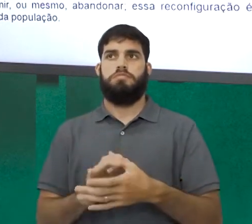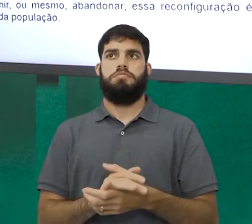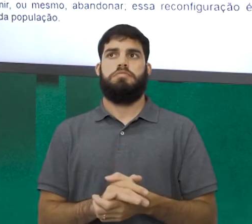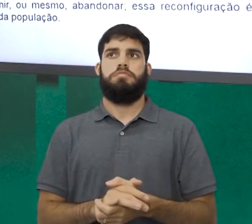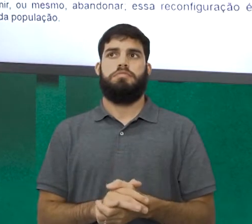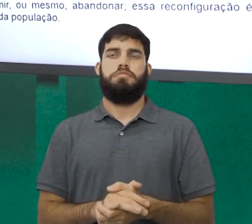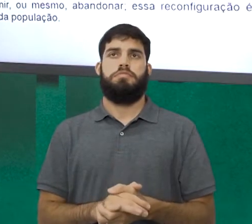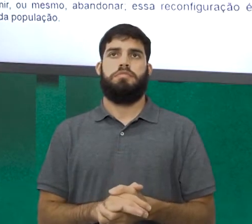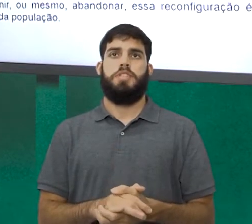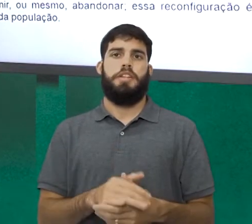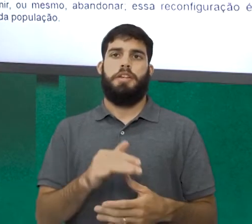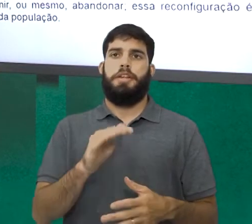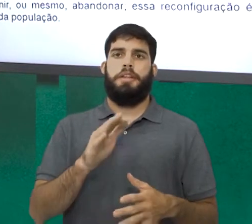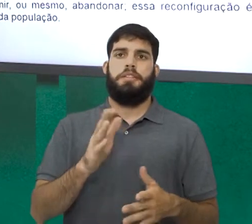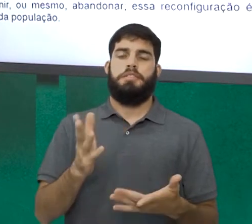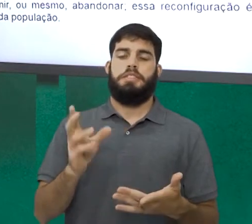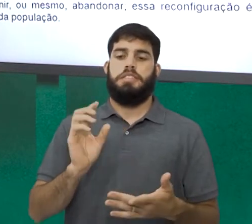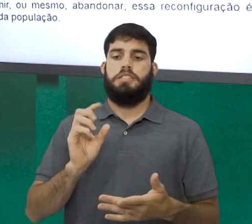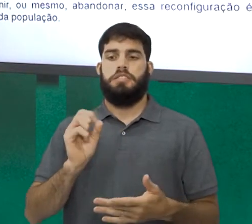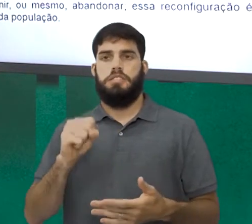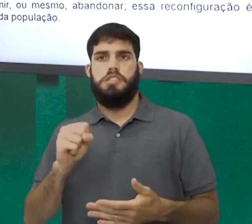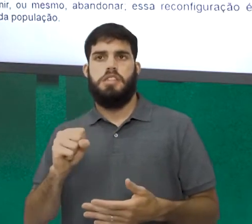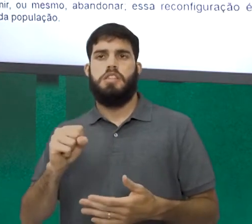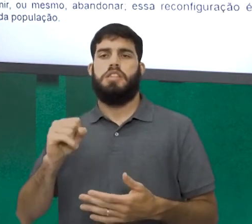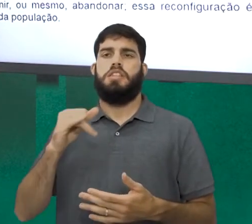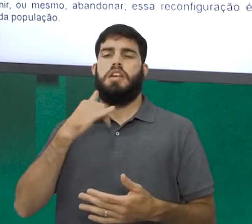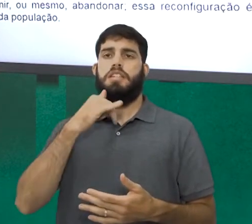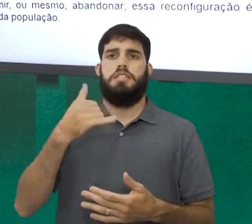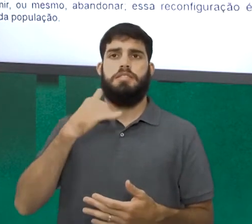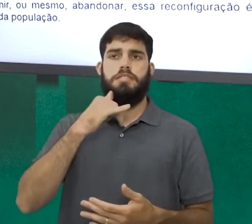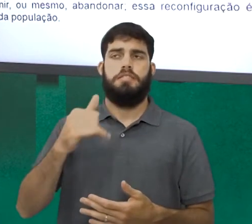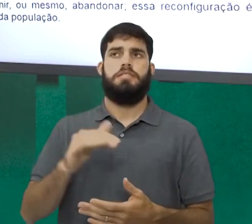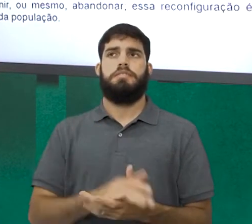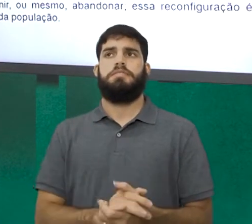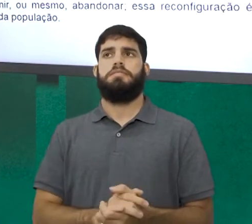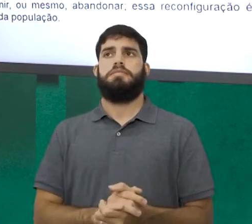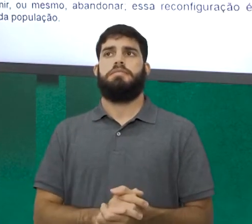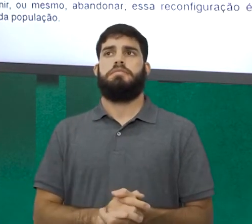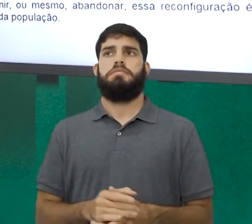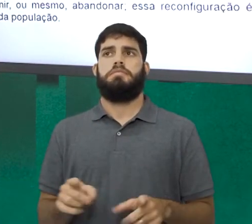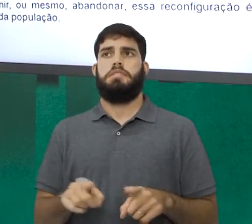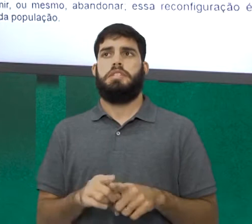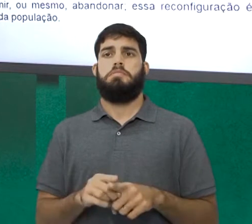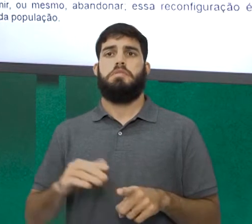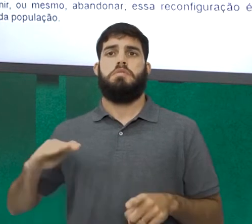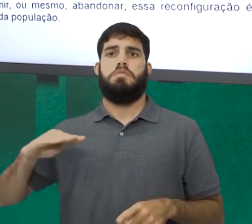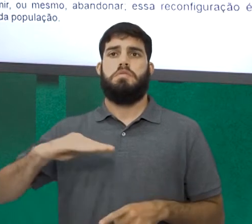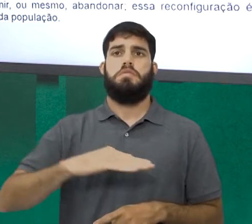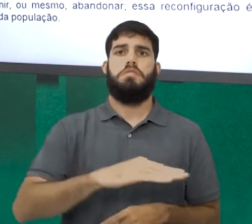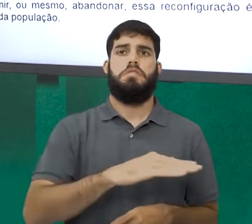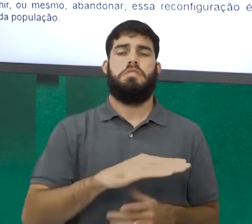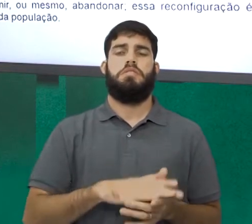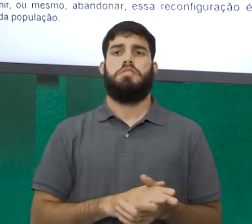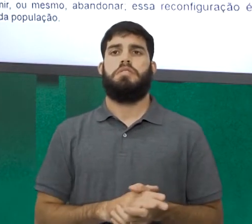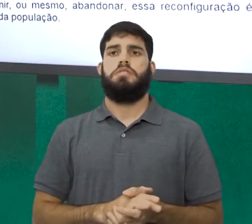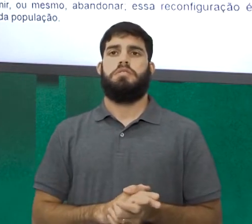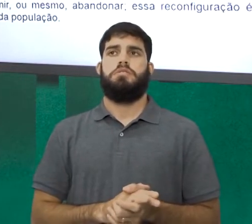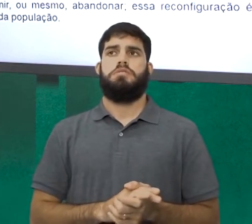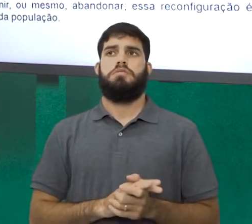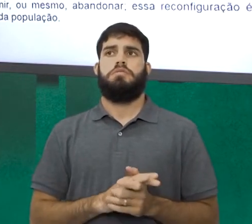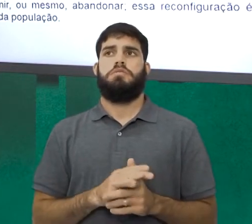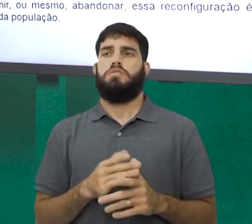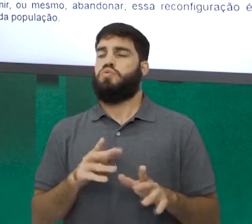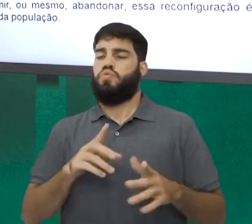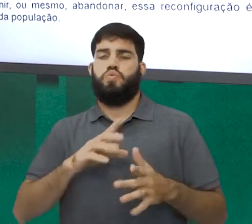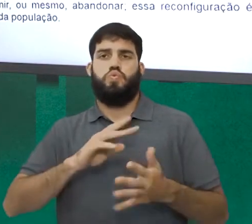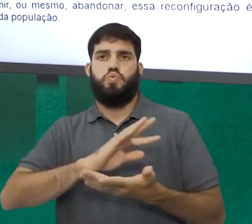da linha de transmissão de eletricidade, a fibra ótica, depende do caso, uma estrada, um caminho, uma rodovia,